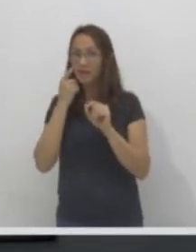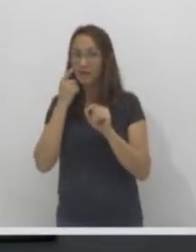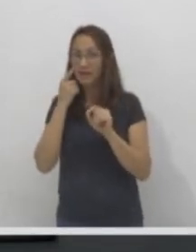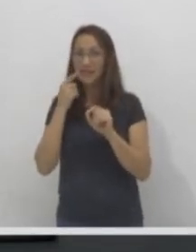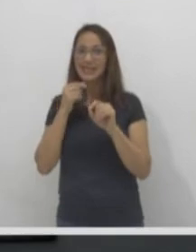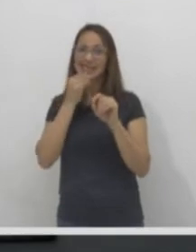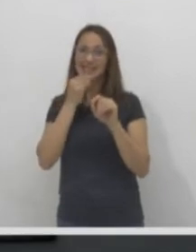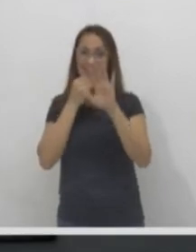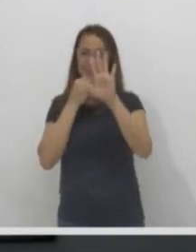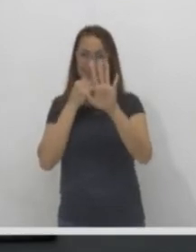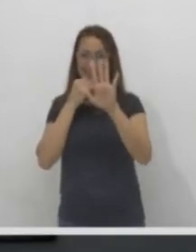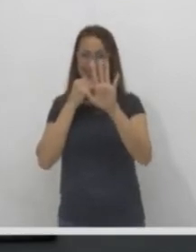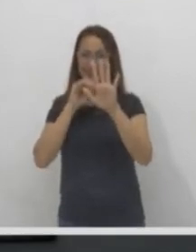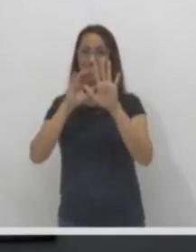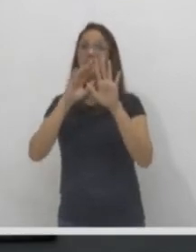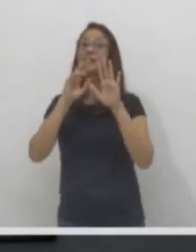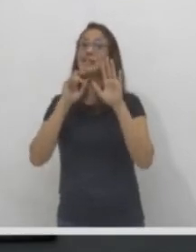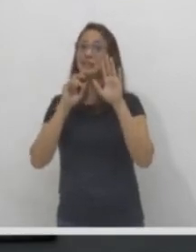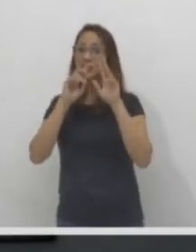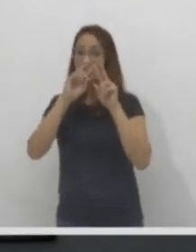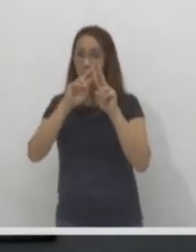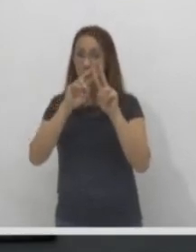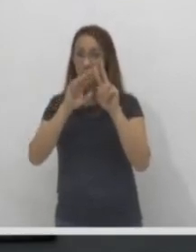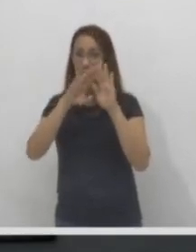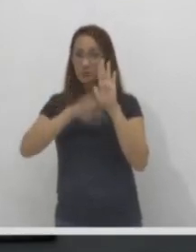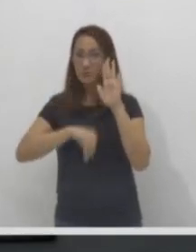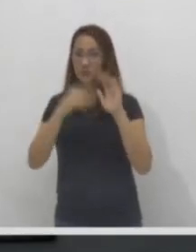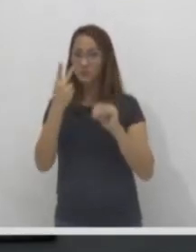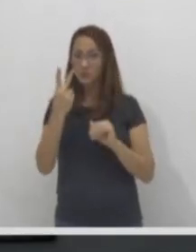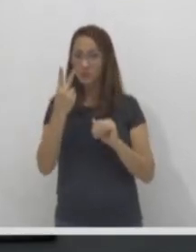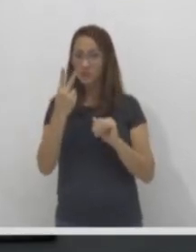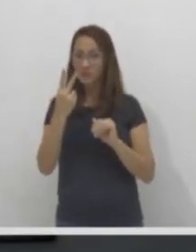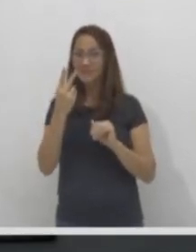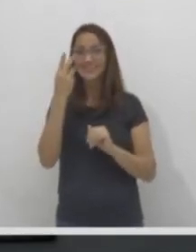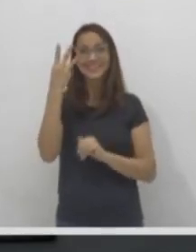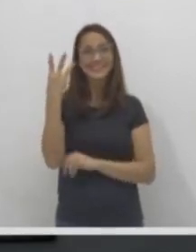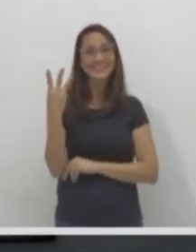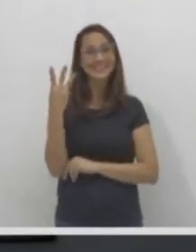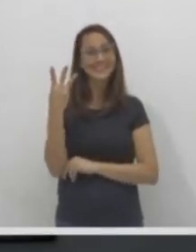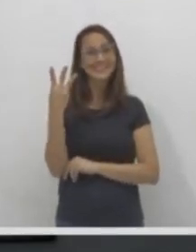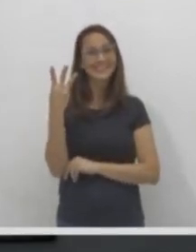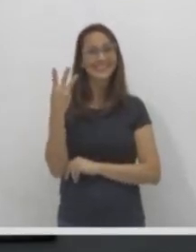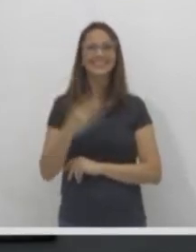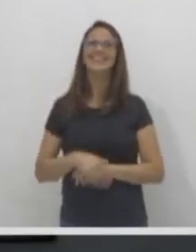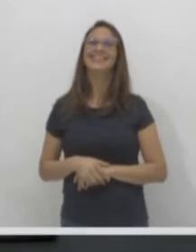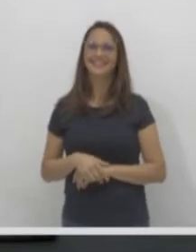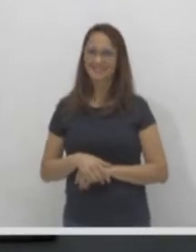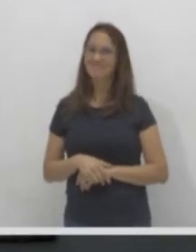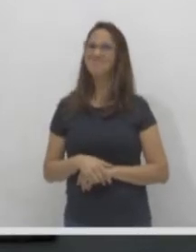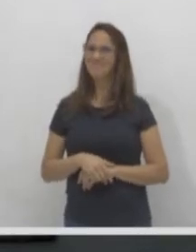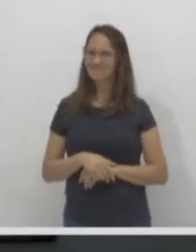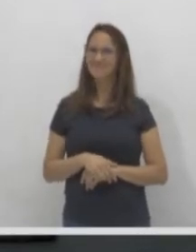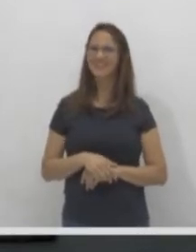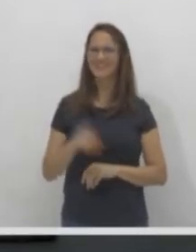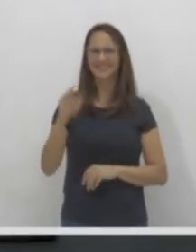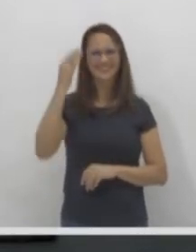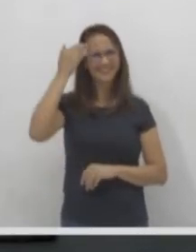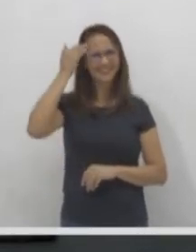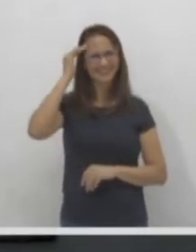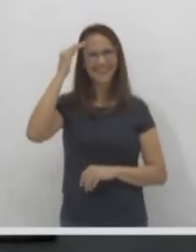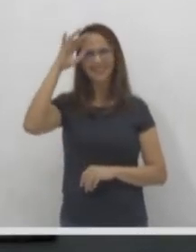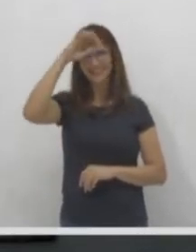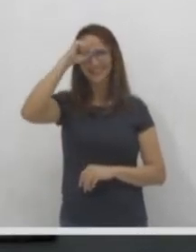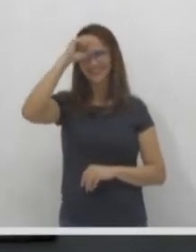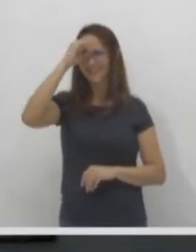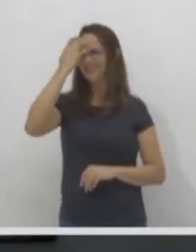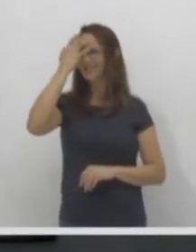Um, dois, três. Viu só? Por isso que a fez o joguinho da sobra para a gente aprender, já ter ideia de subtração. É muito fácil. Eu sei